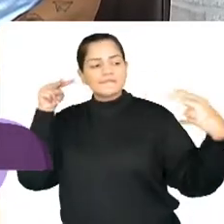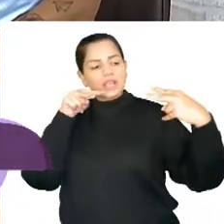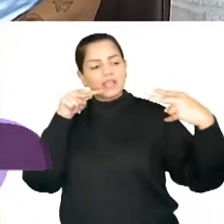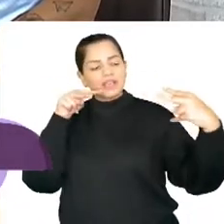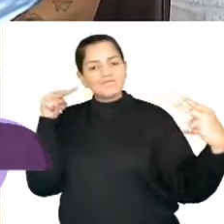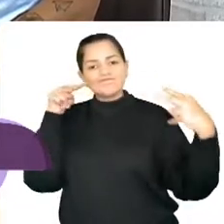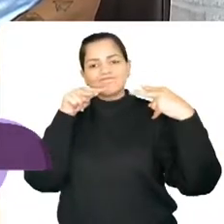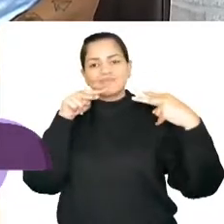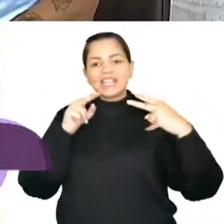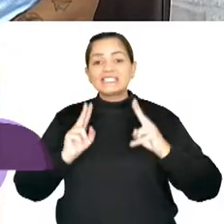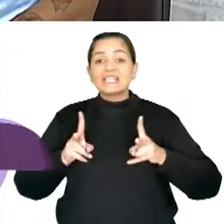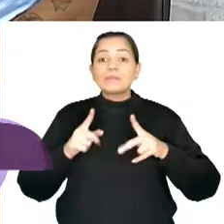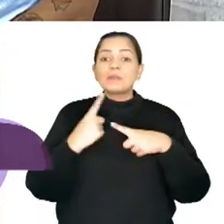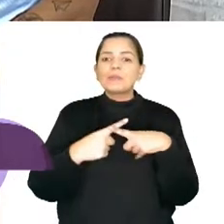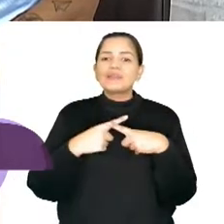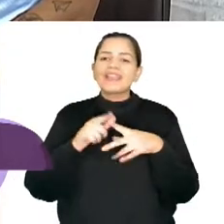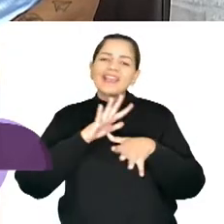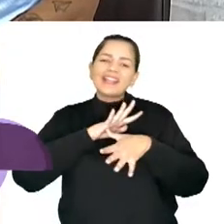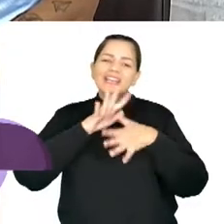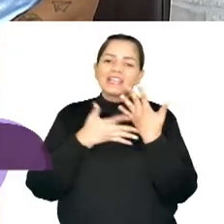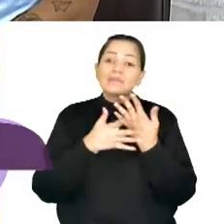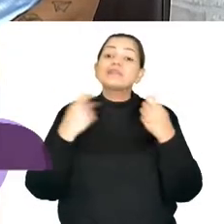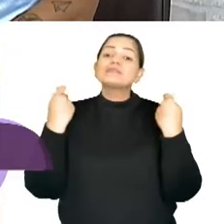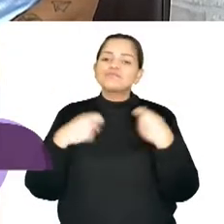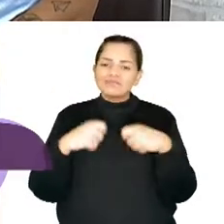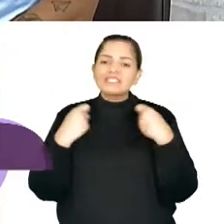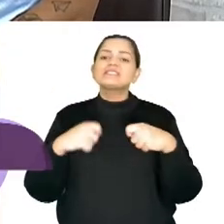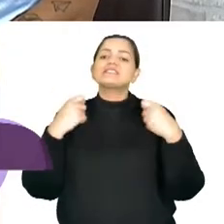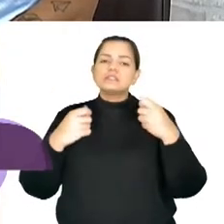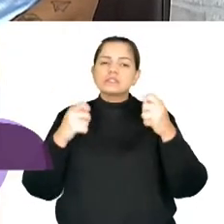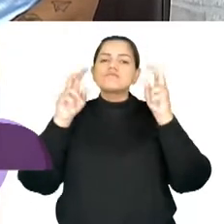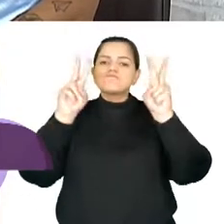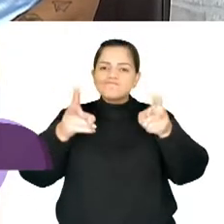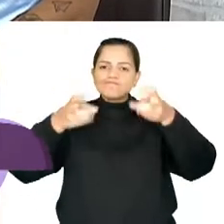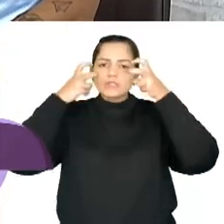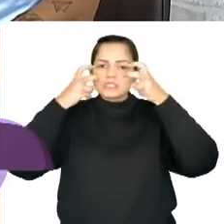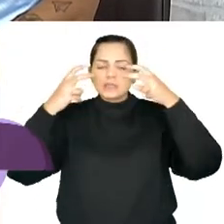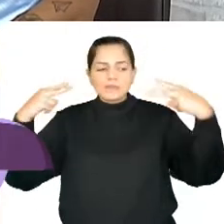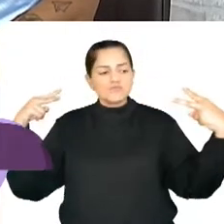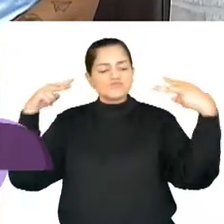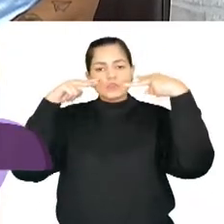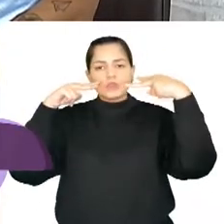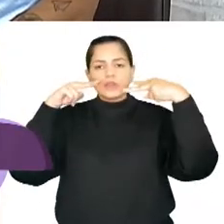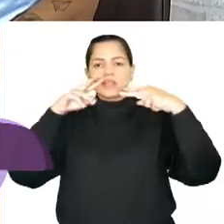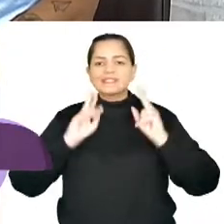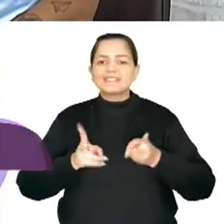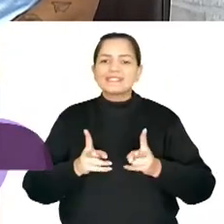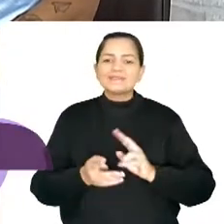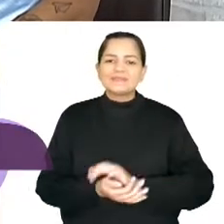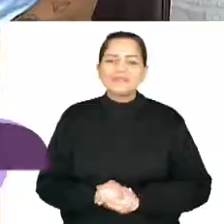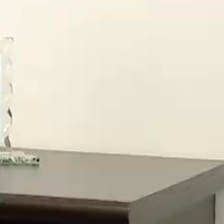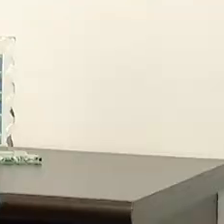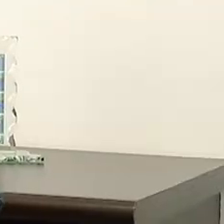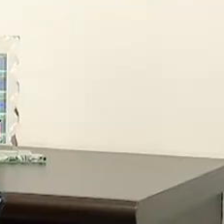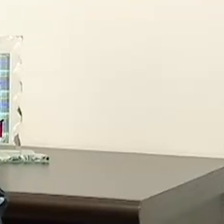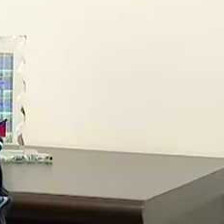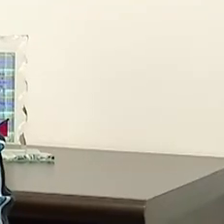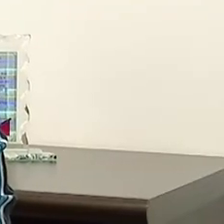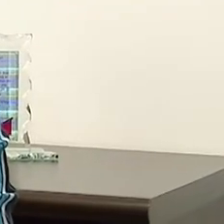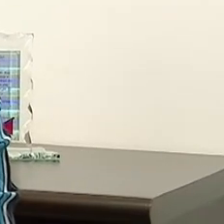no olho no olho, né. A Libras é uma língua em que a gente precisa ter esse contato visual para que ela seja executada.